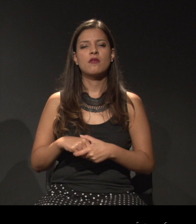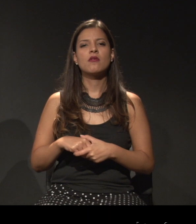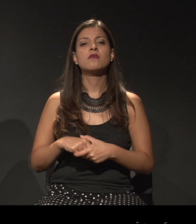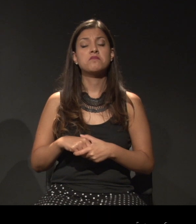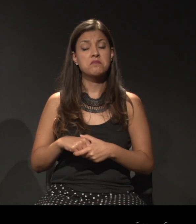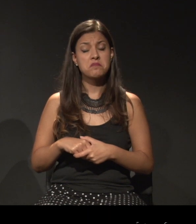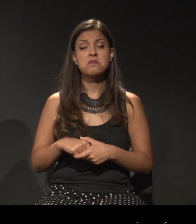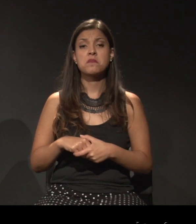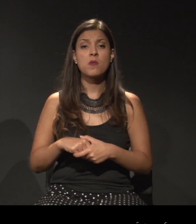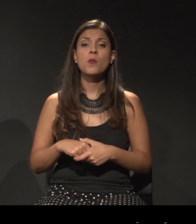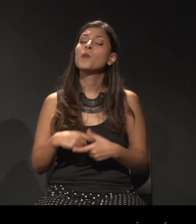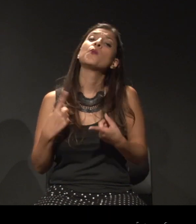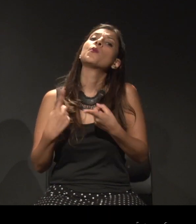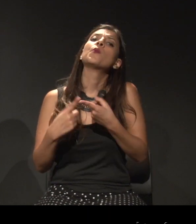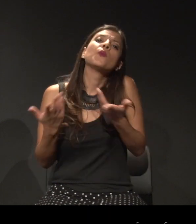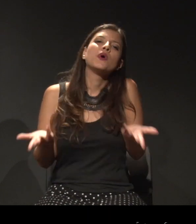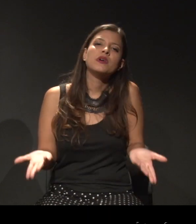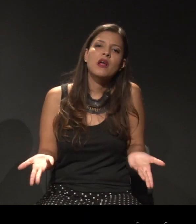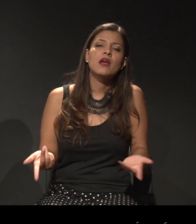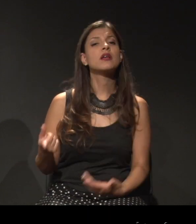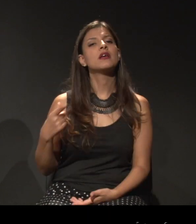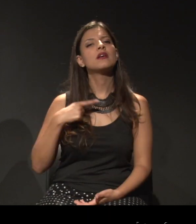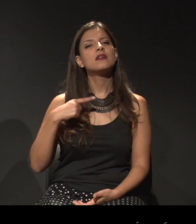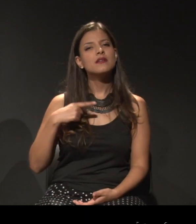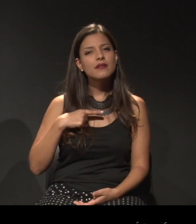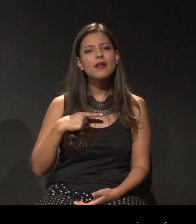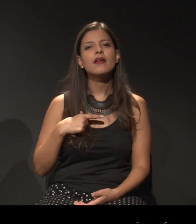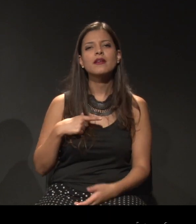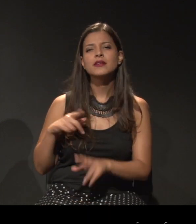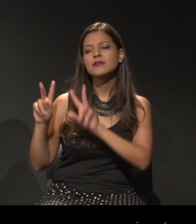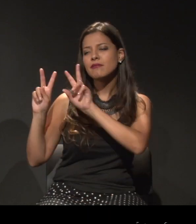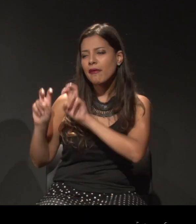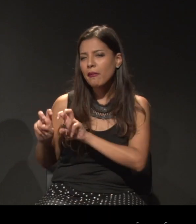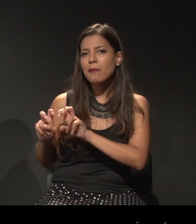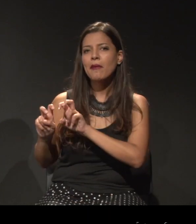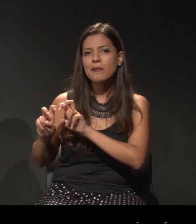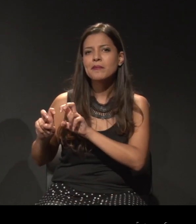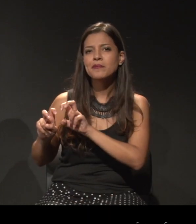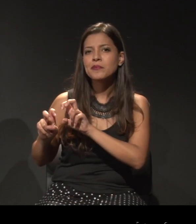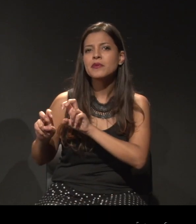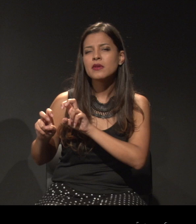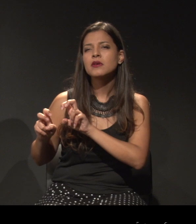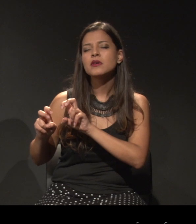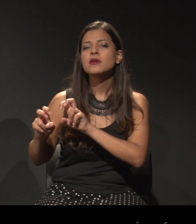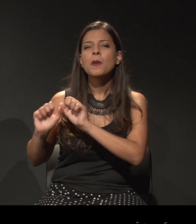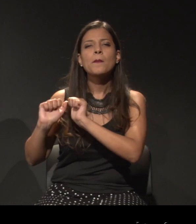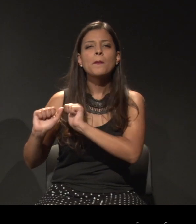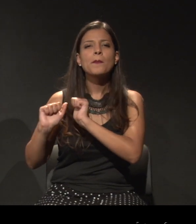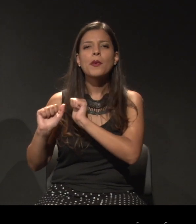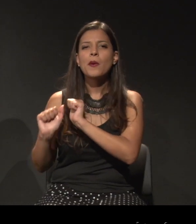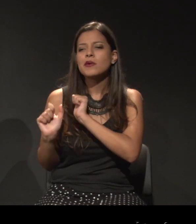Por toda uma questão que mexe com esse termo, que é um termo que pode ser